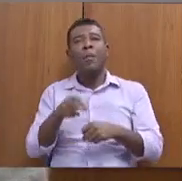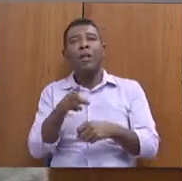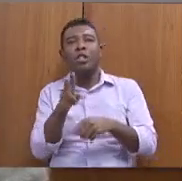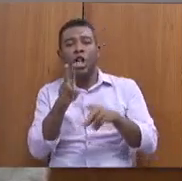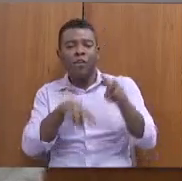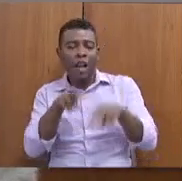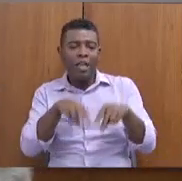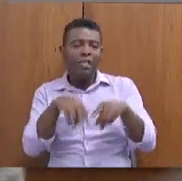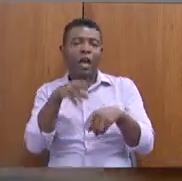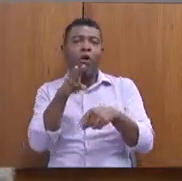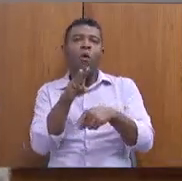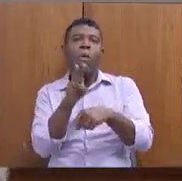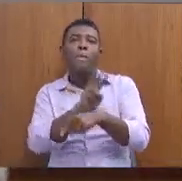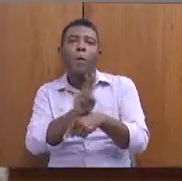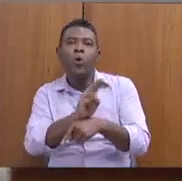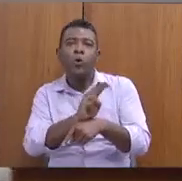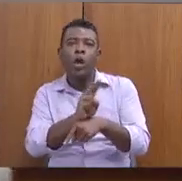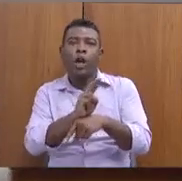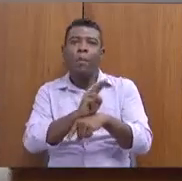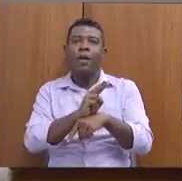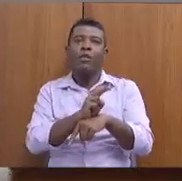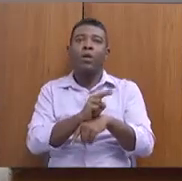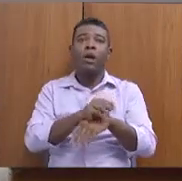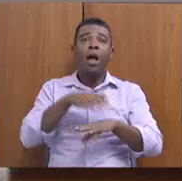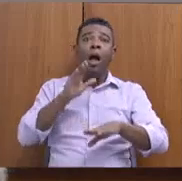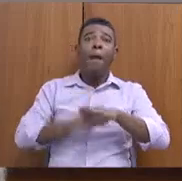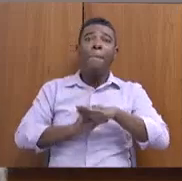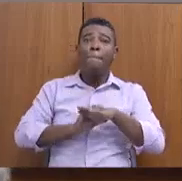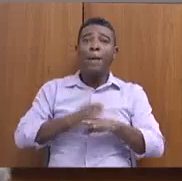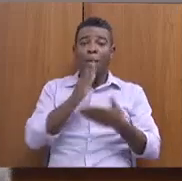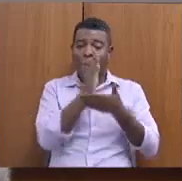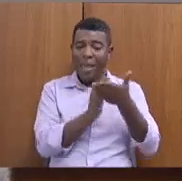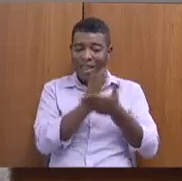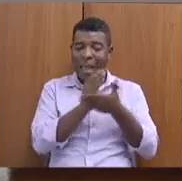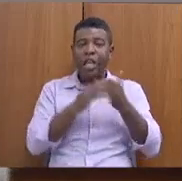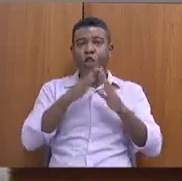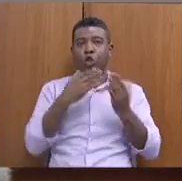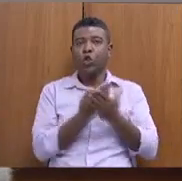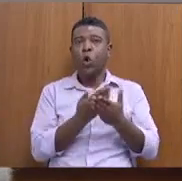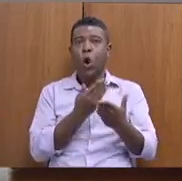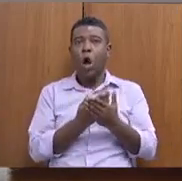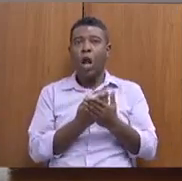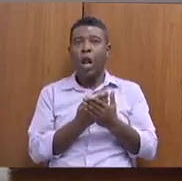em mais da metade das escolas estaduais de Minas. O quê?